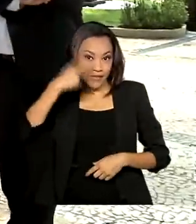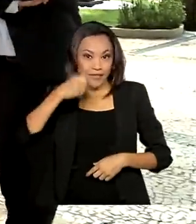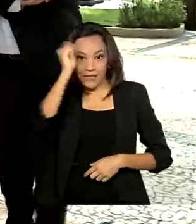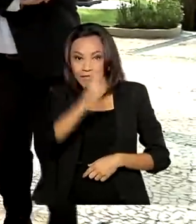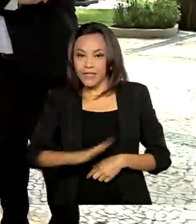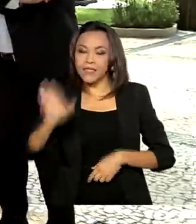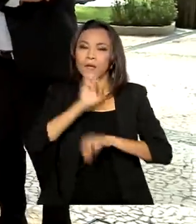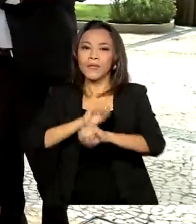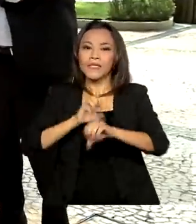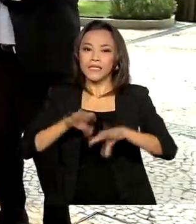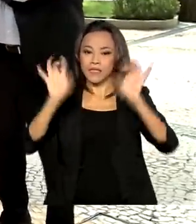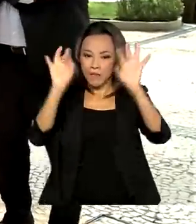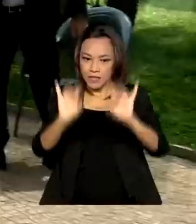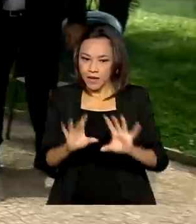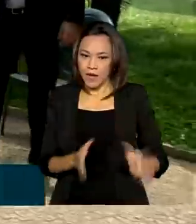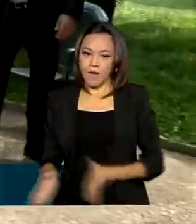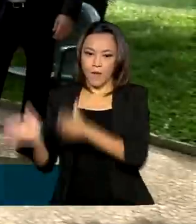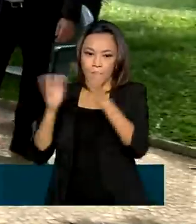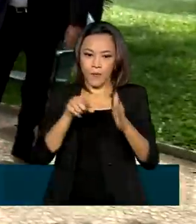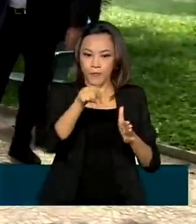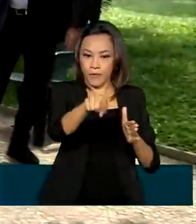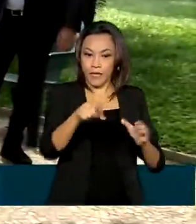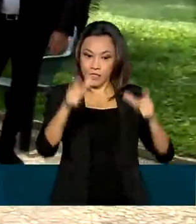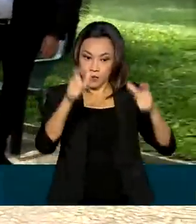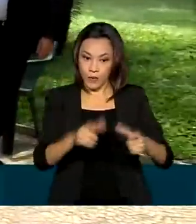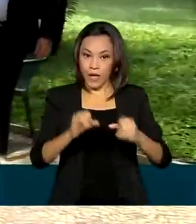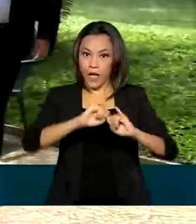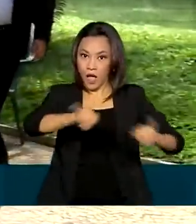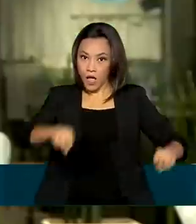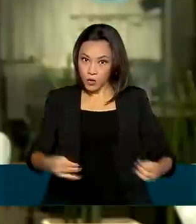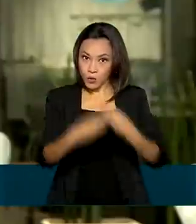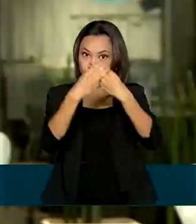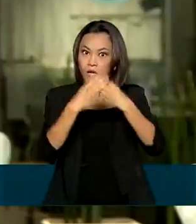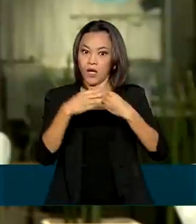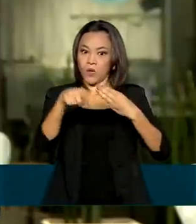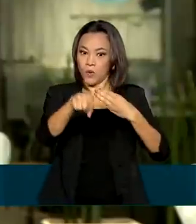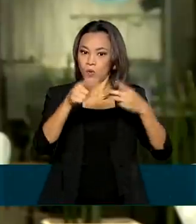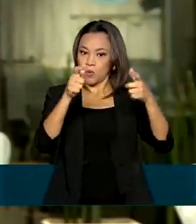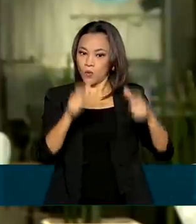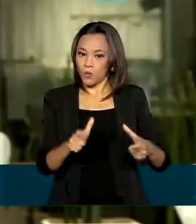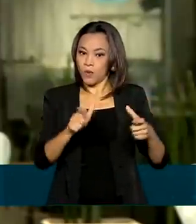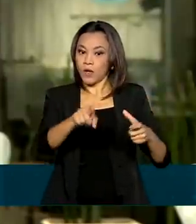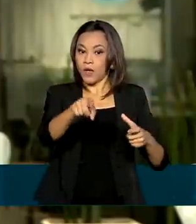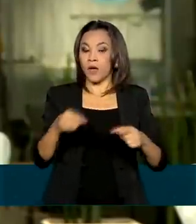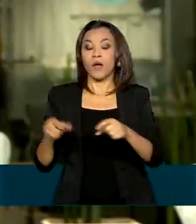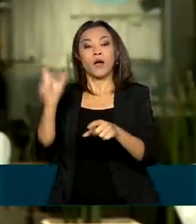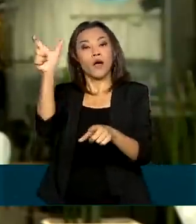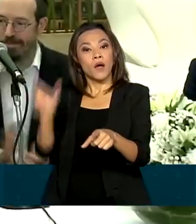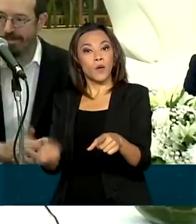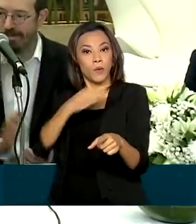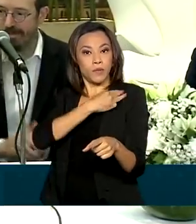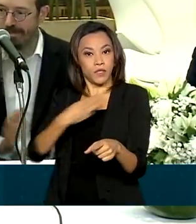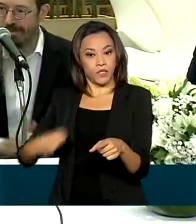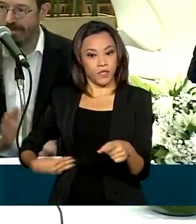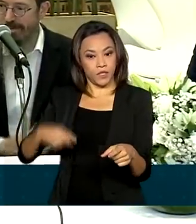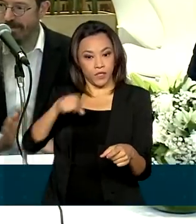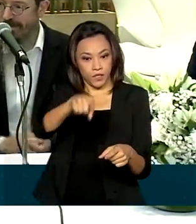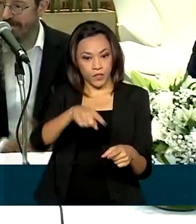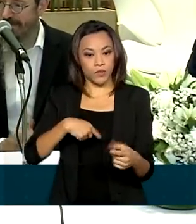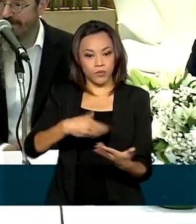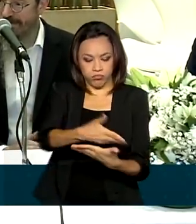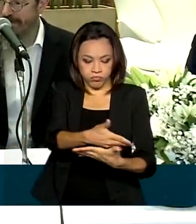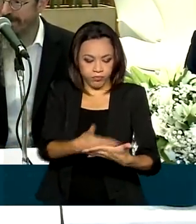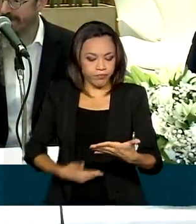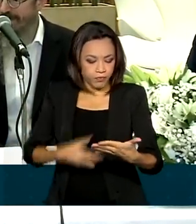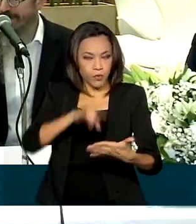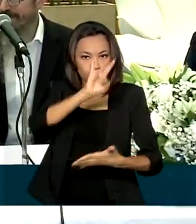Durante visita hebraica de São Paulo, o maior clube judaico do mundo, o ministro da Educação, Milton Ribeiro, homologou um parecer